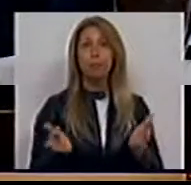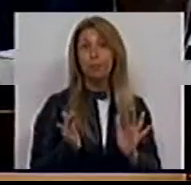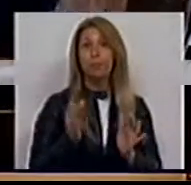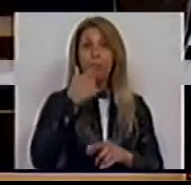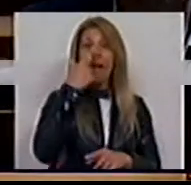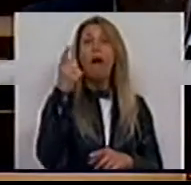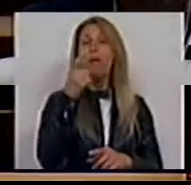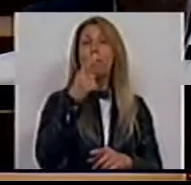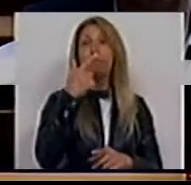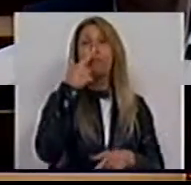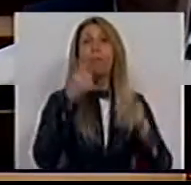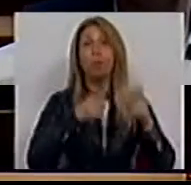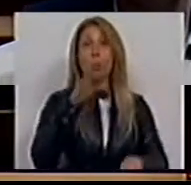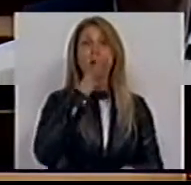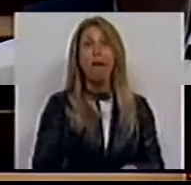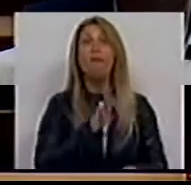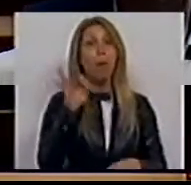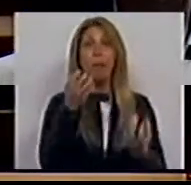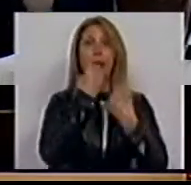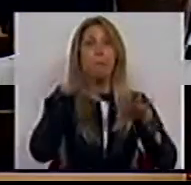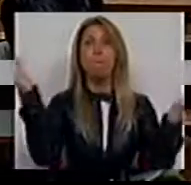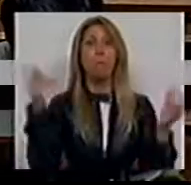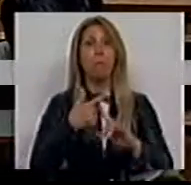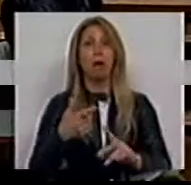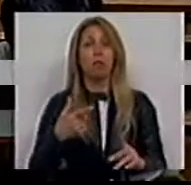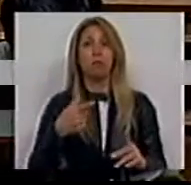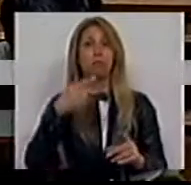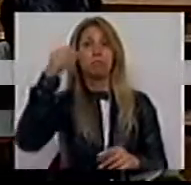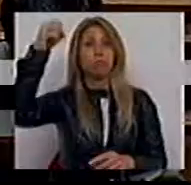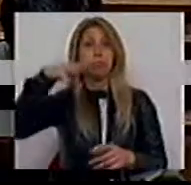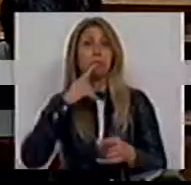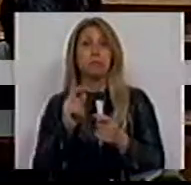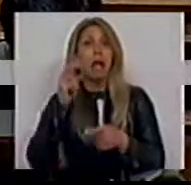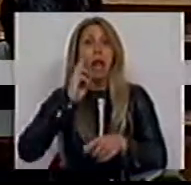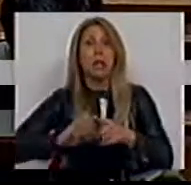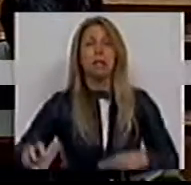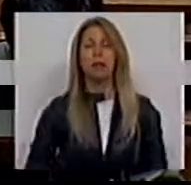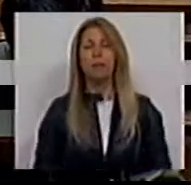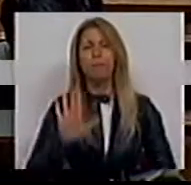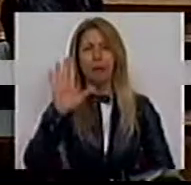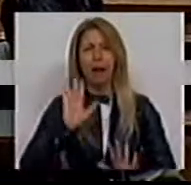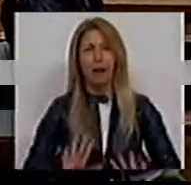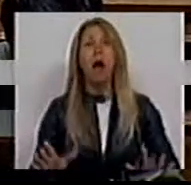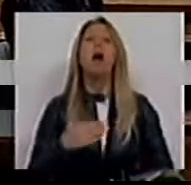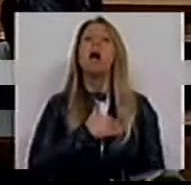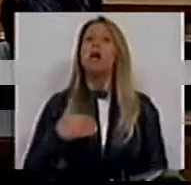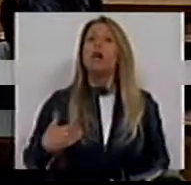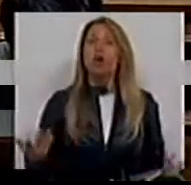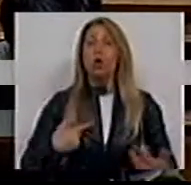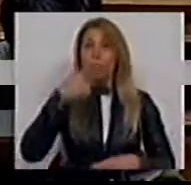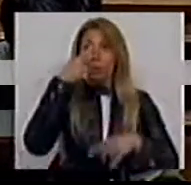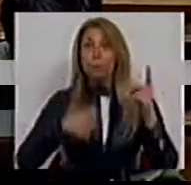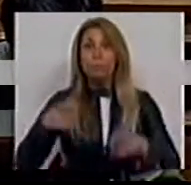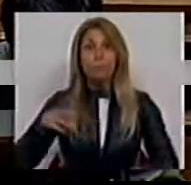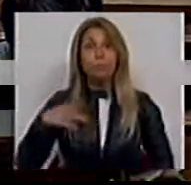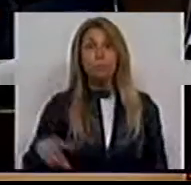eletricidade. Mas tenham calma, Srs. Deputados. Saúde. Os desempregados vão passar a ter acesso ao